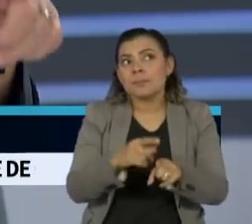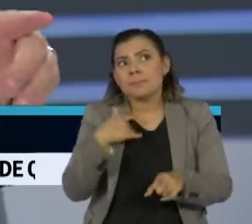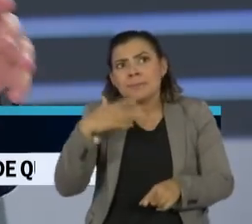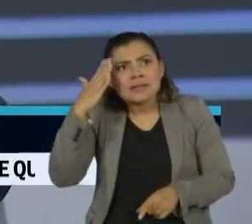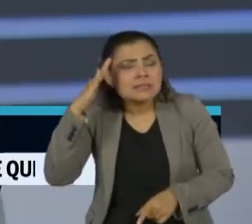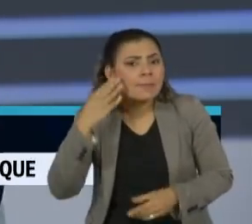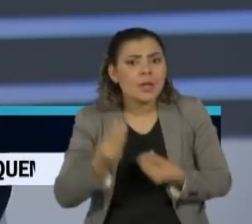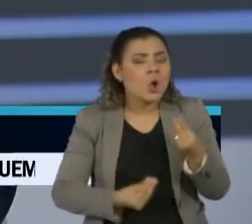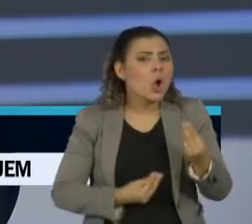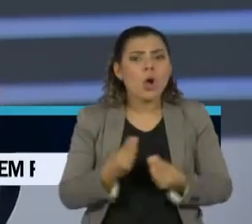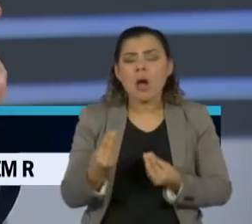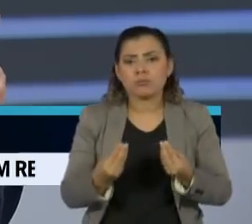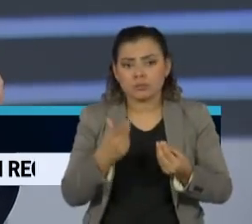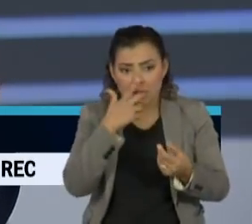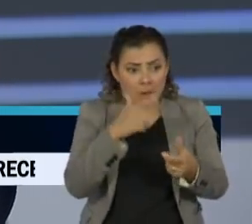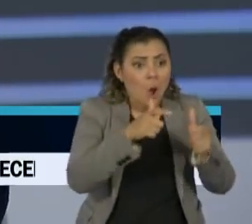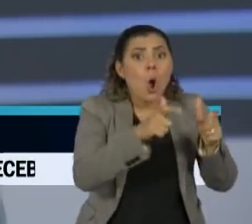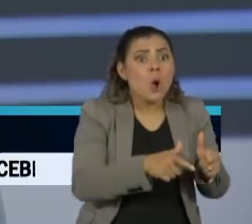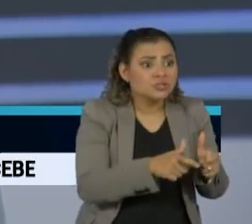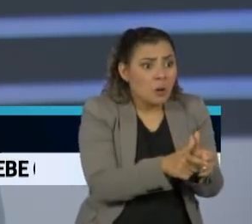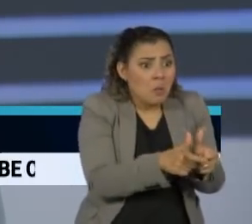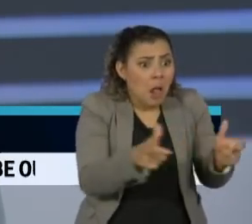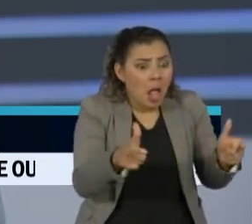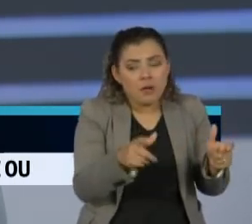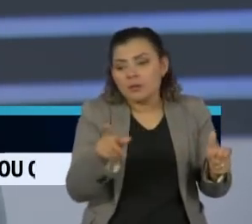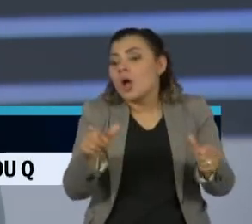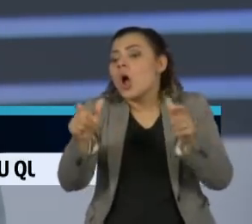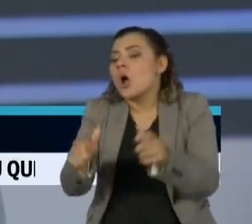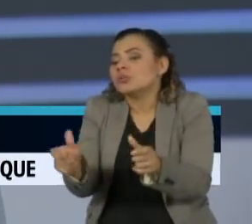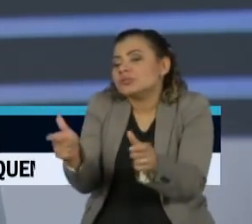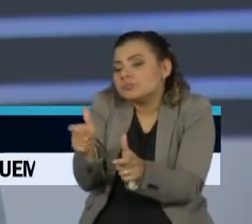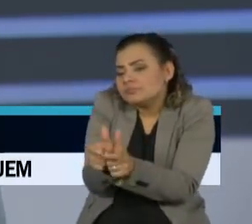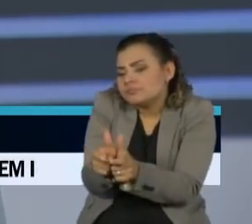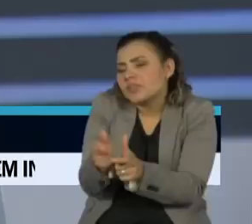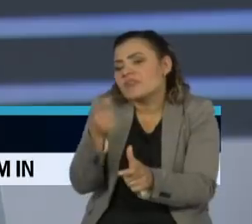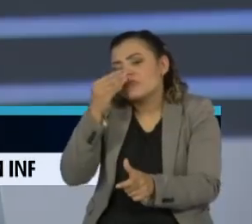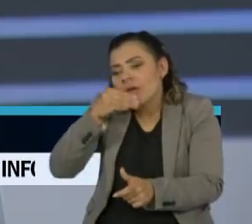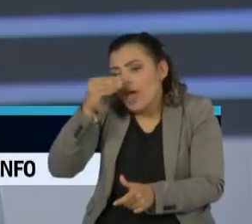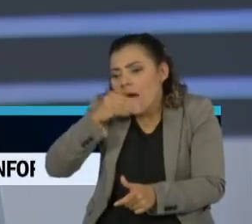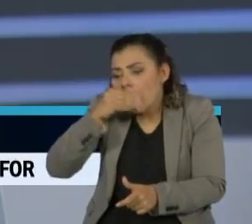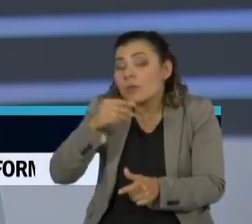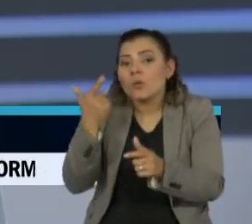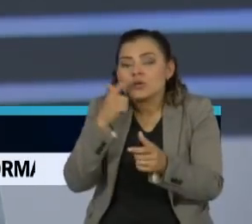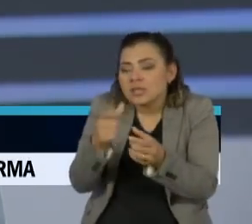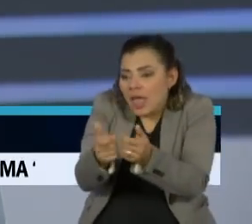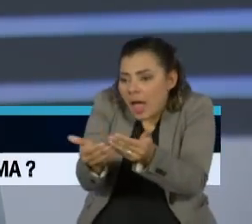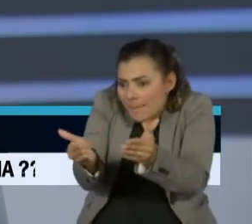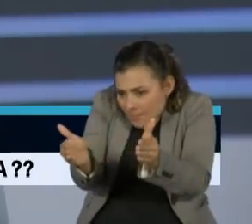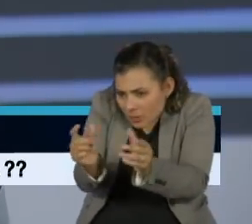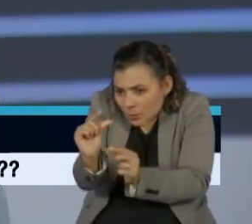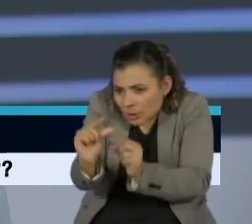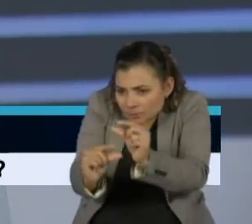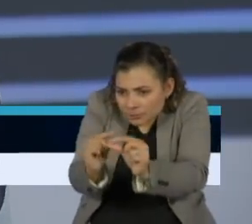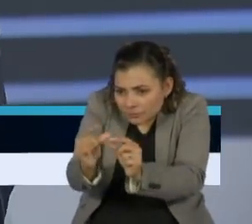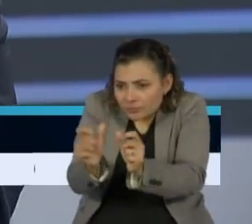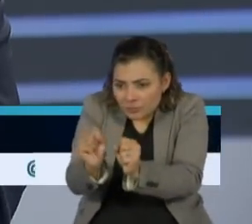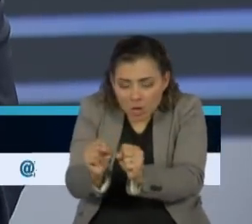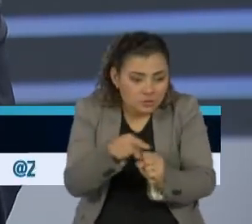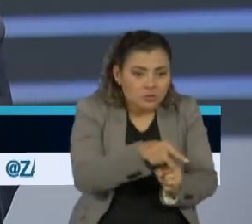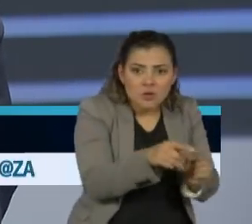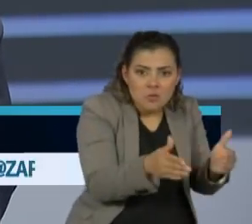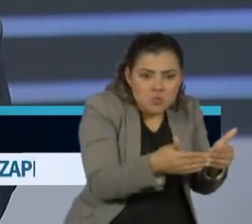aonde a coisa está pegando mais pesado, aonde está menos, e fazer esse sistema de abertura. Se o governo,